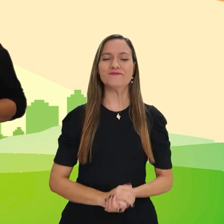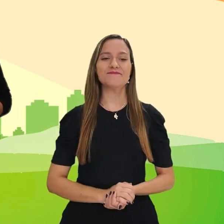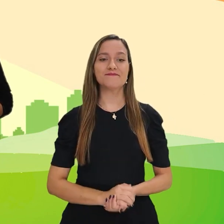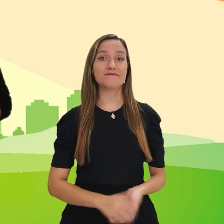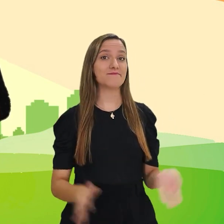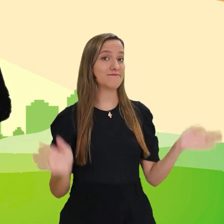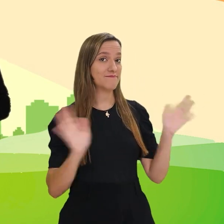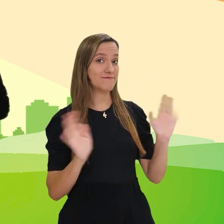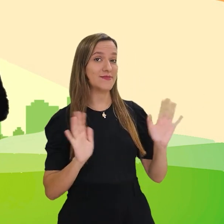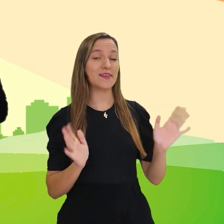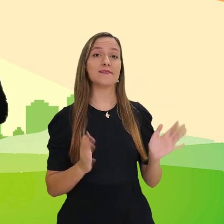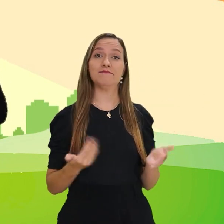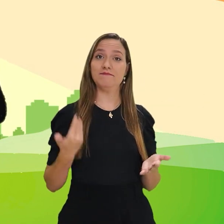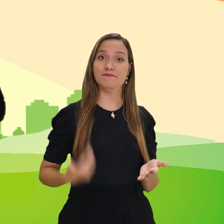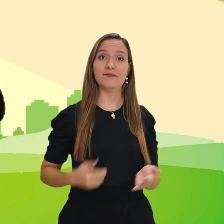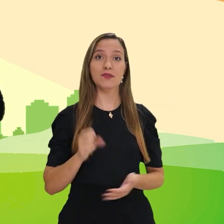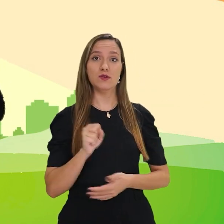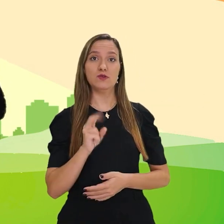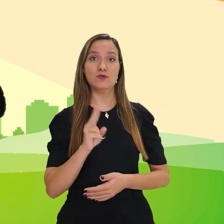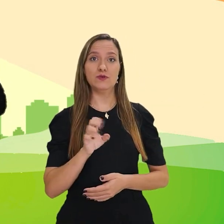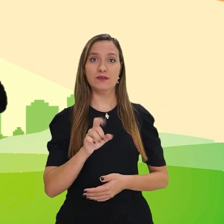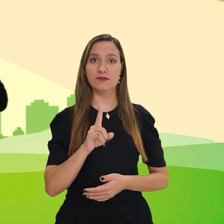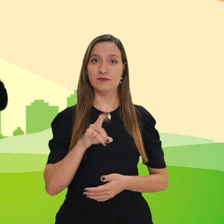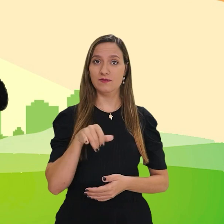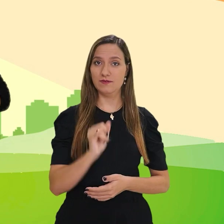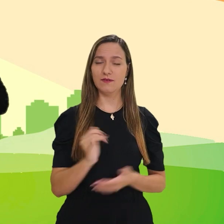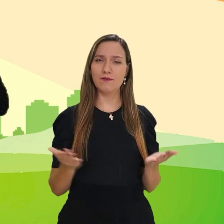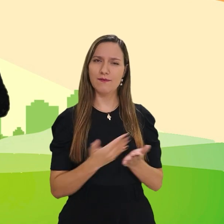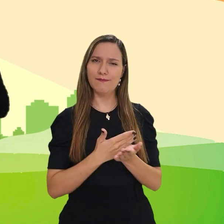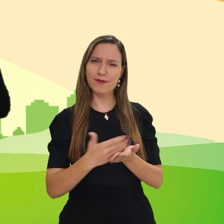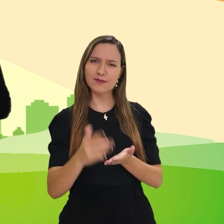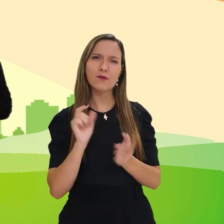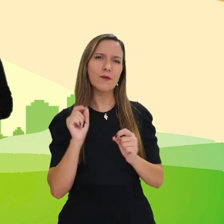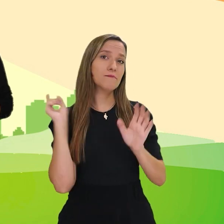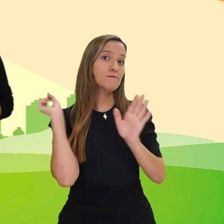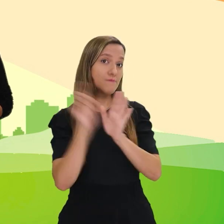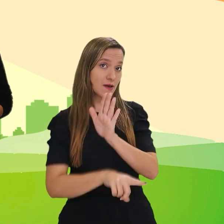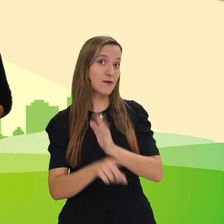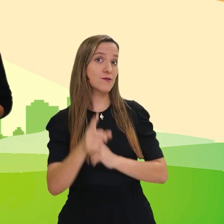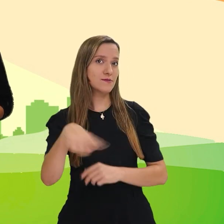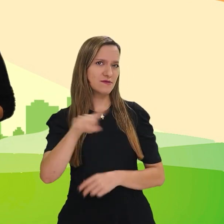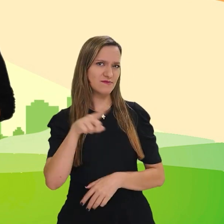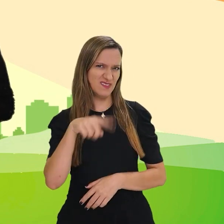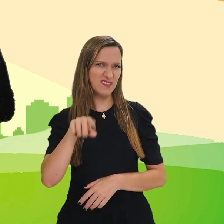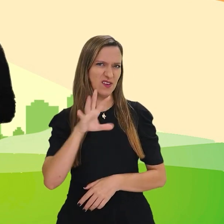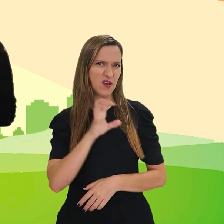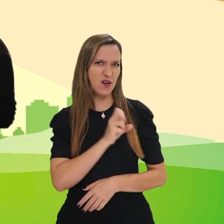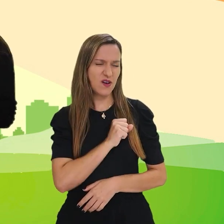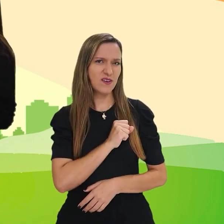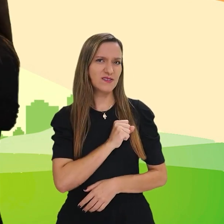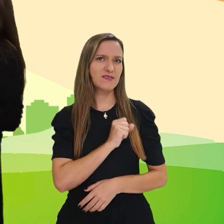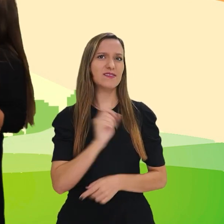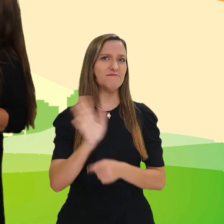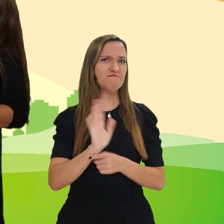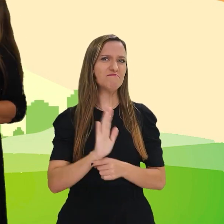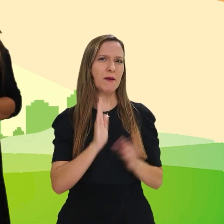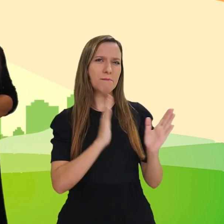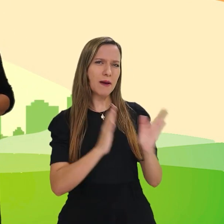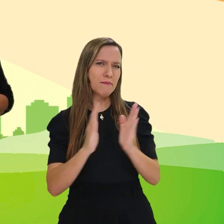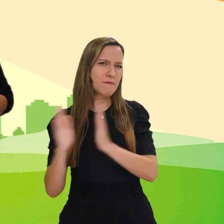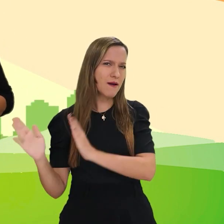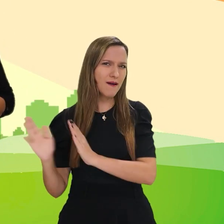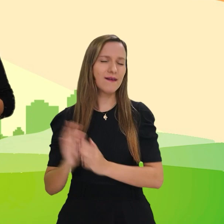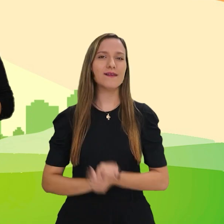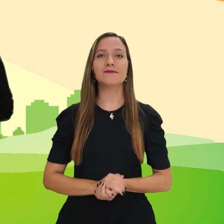YouTube. Olá, eu sou a professora Suede e já vou começar a minha participação perguntando quem gosta de séries?